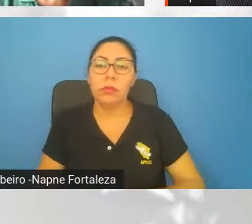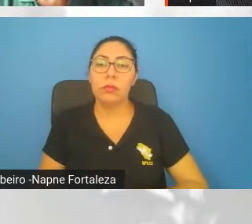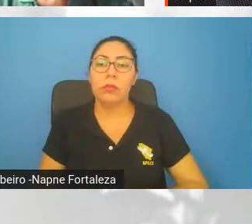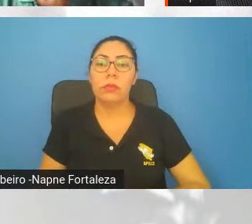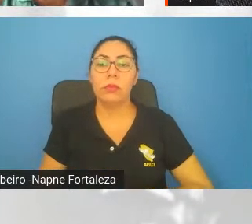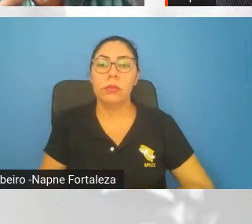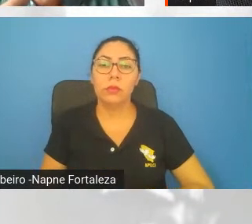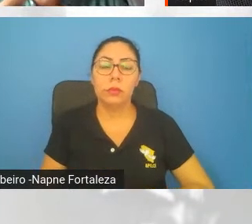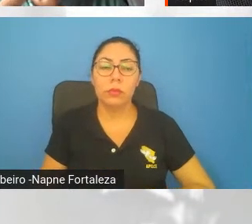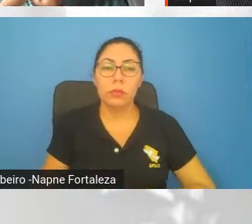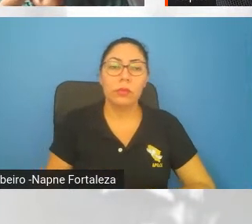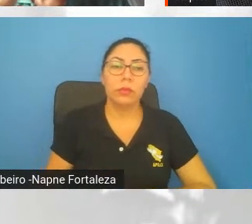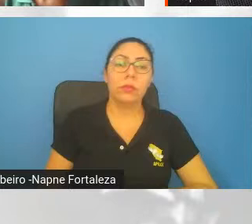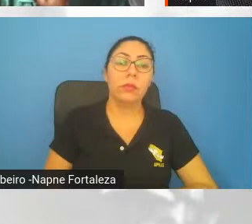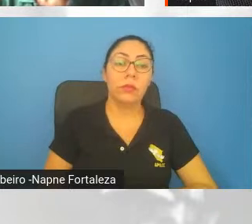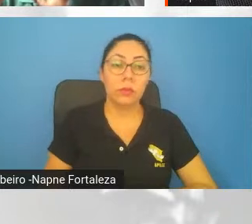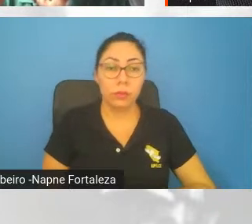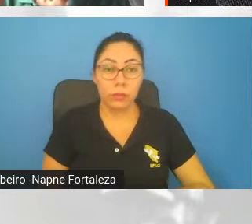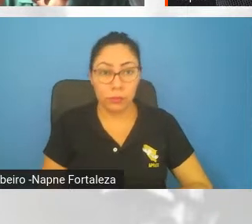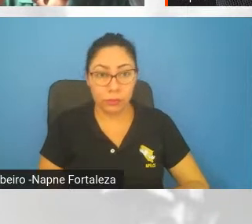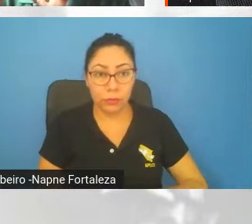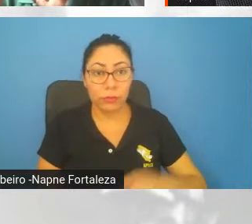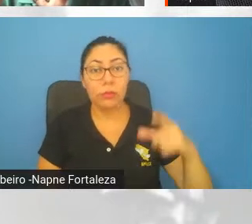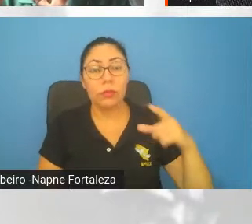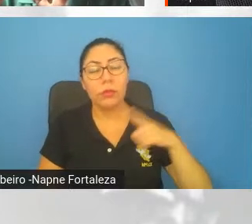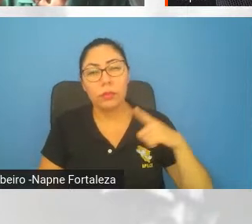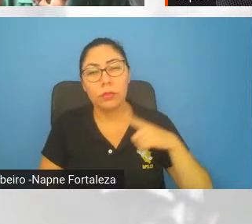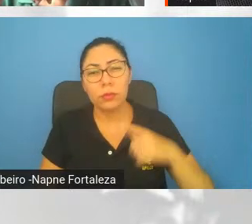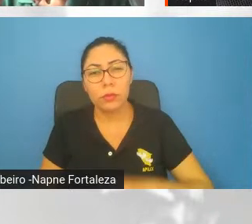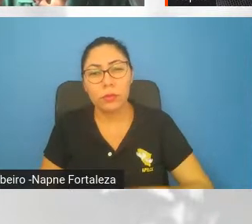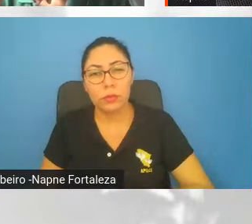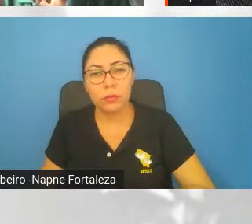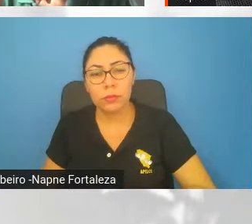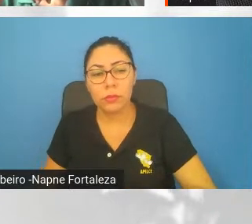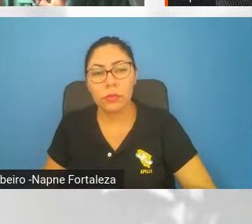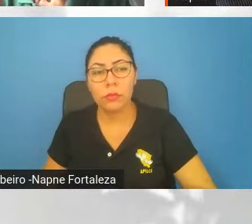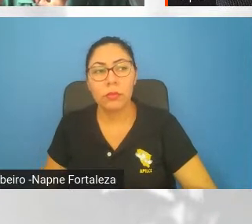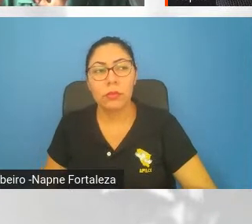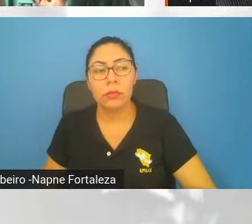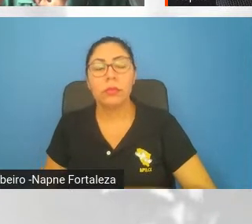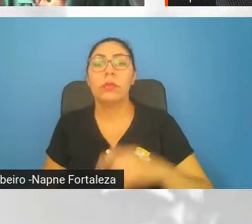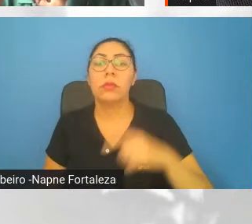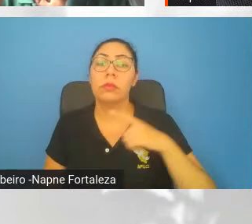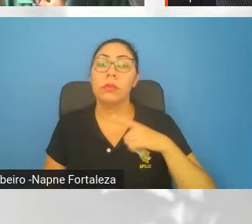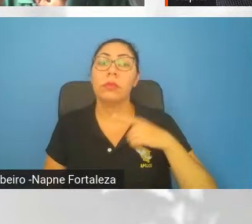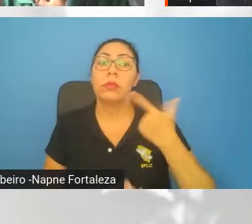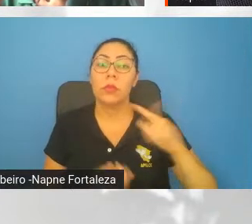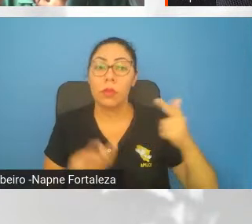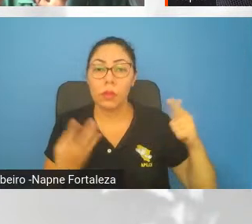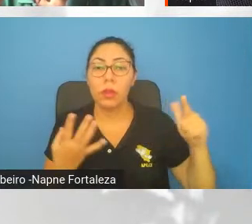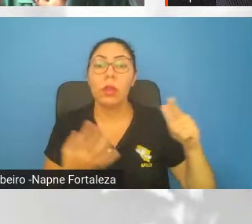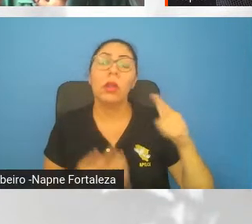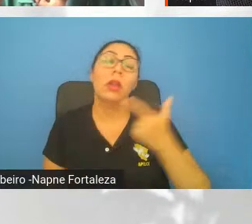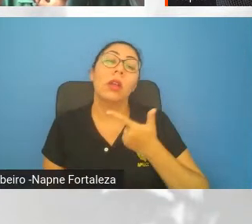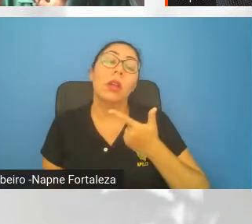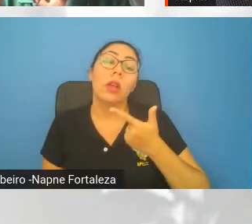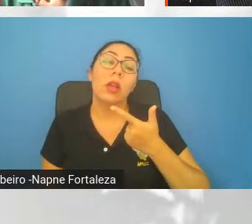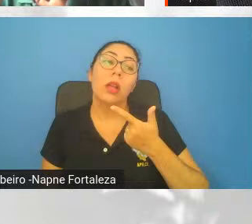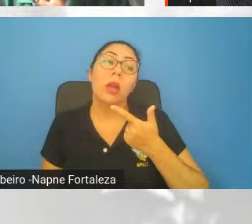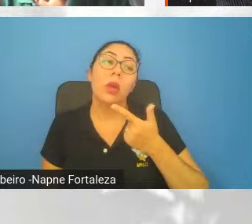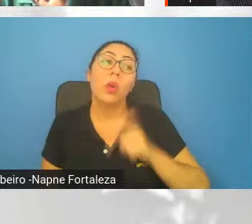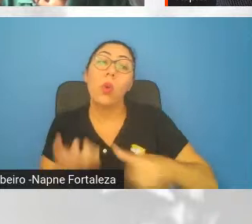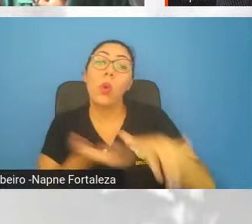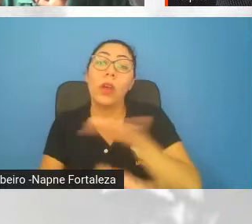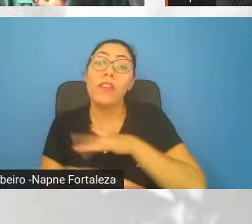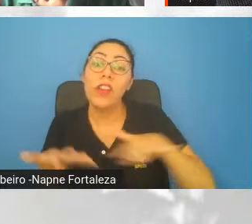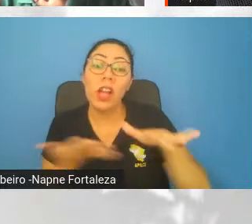observamos através das supernovas até Redshift 1, quando então o universo era duas vezes menor, que o universo não estava